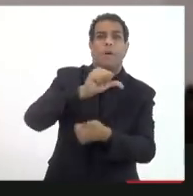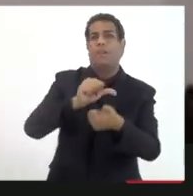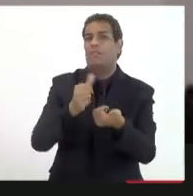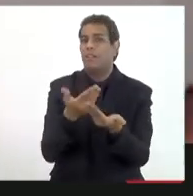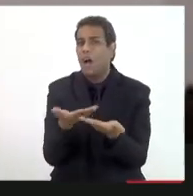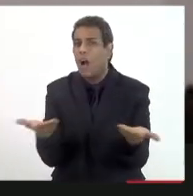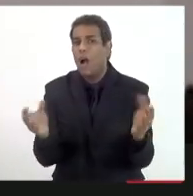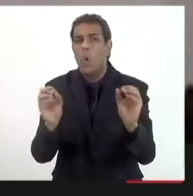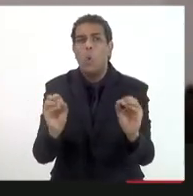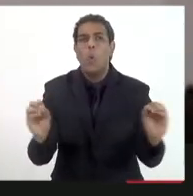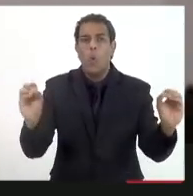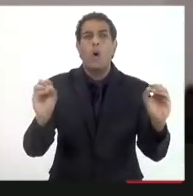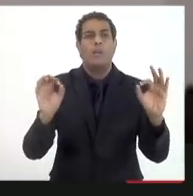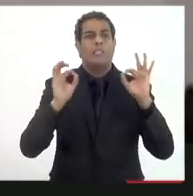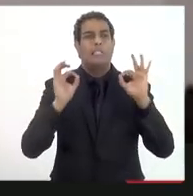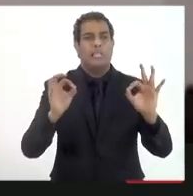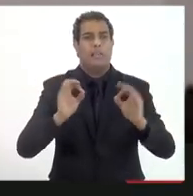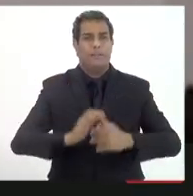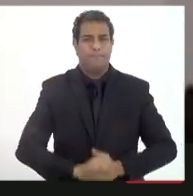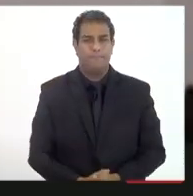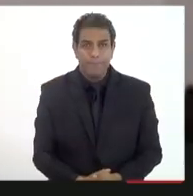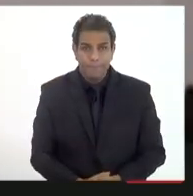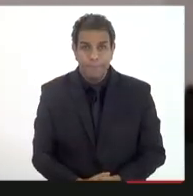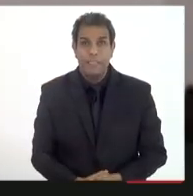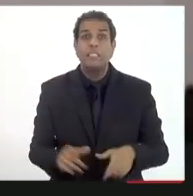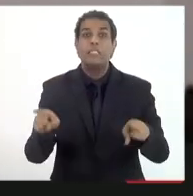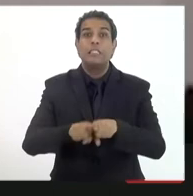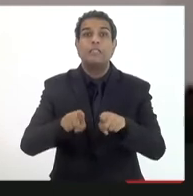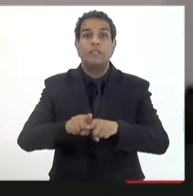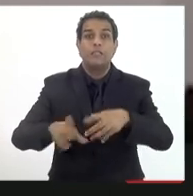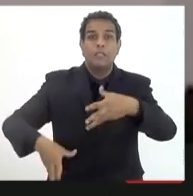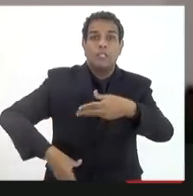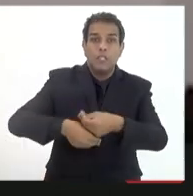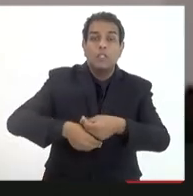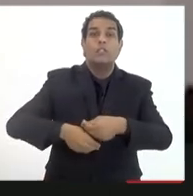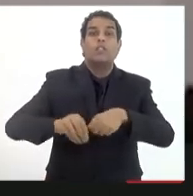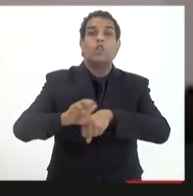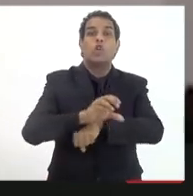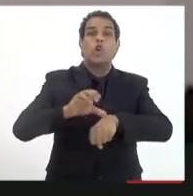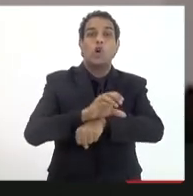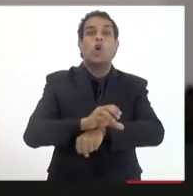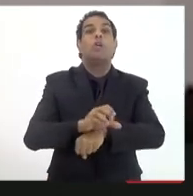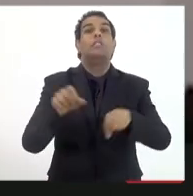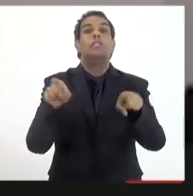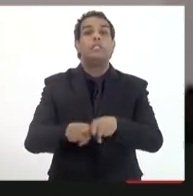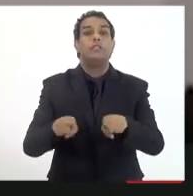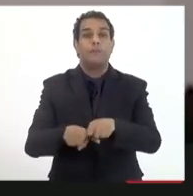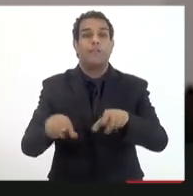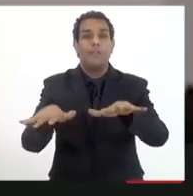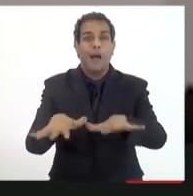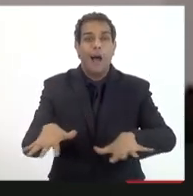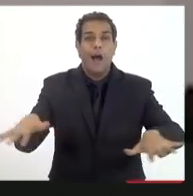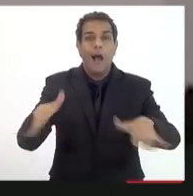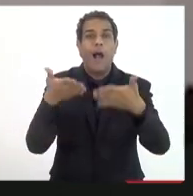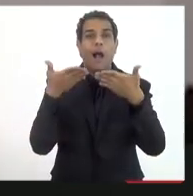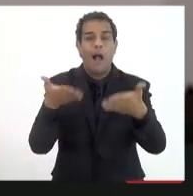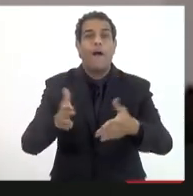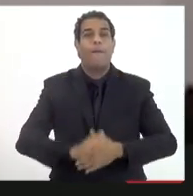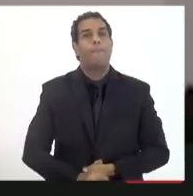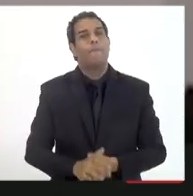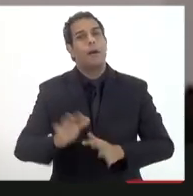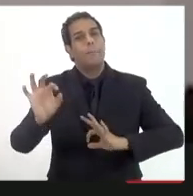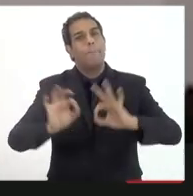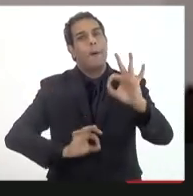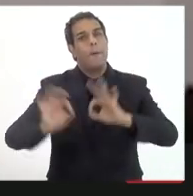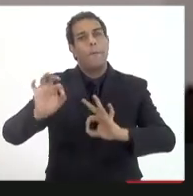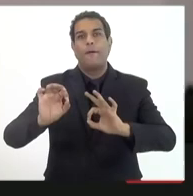recurso eu acho que está certo a emenda constitucional no texto fala da sustentabilidade fiscal então o projeto